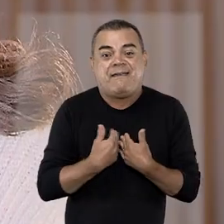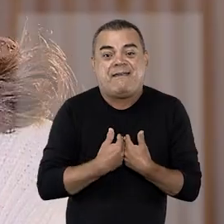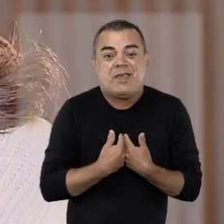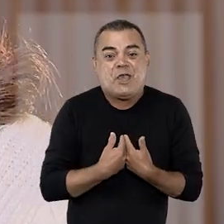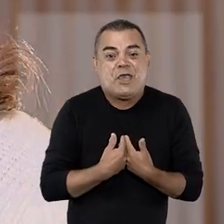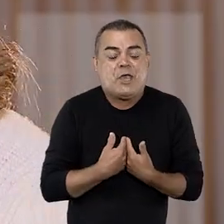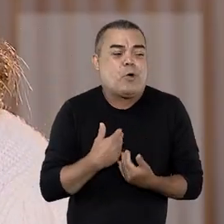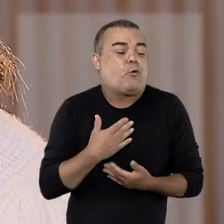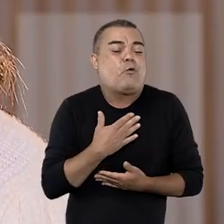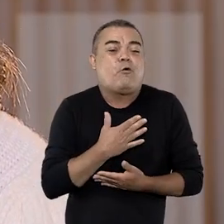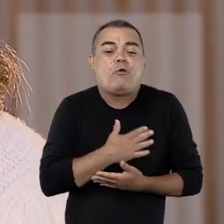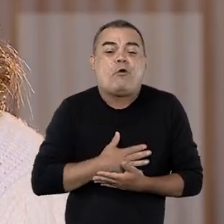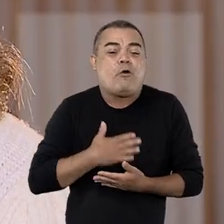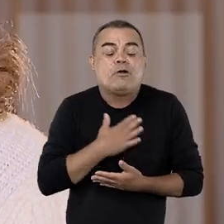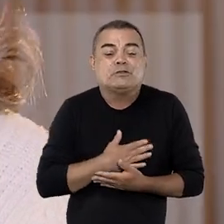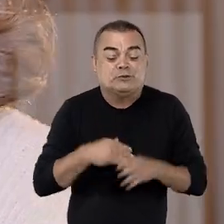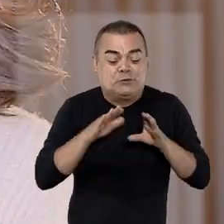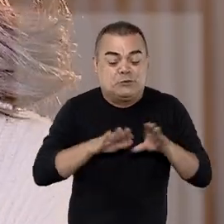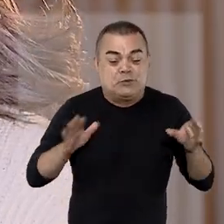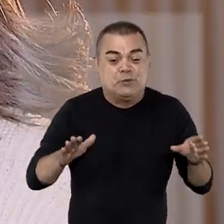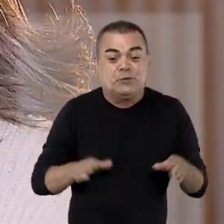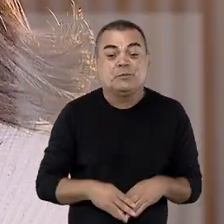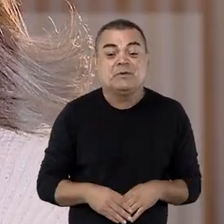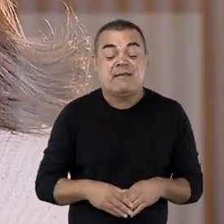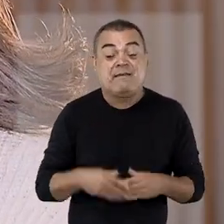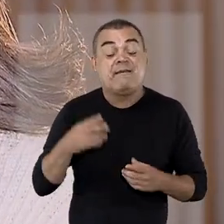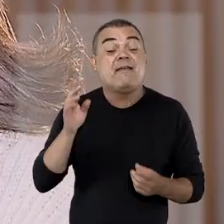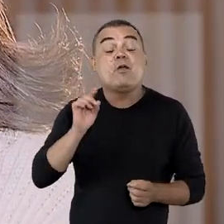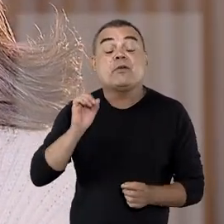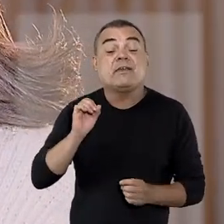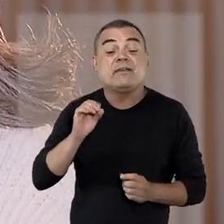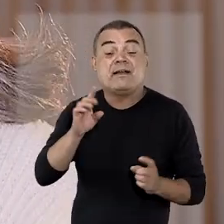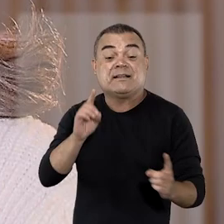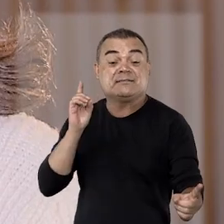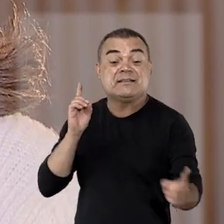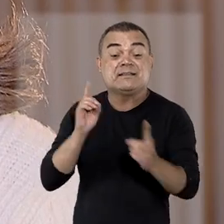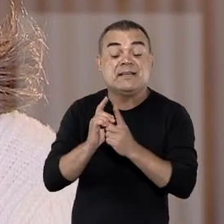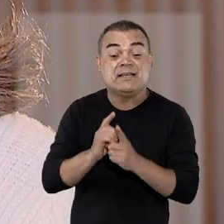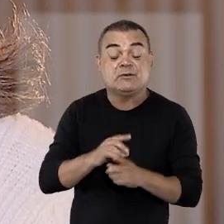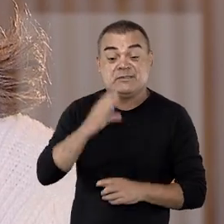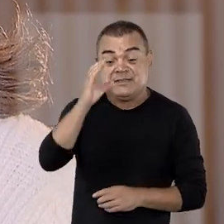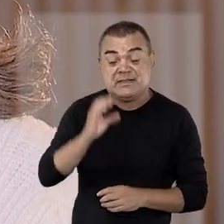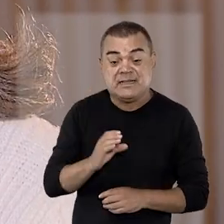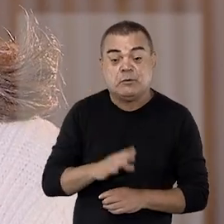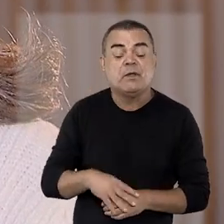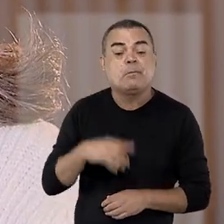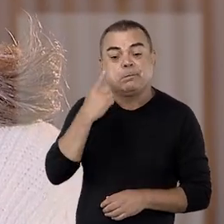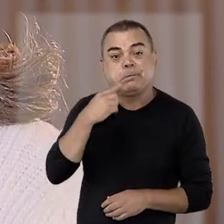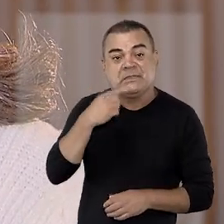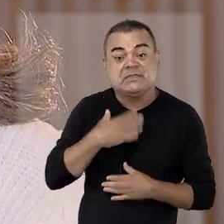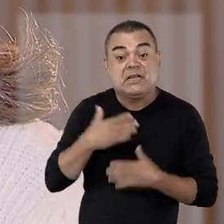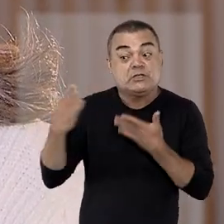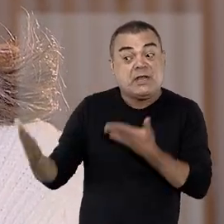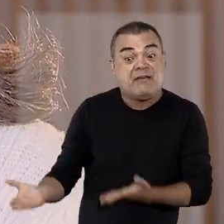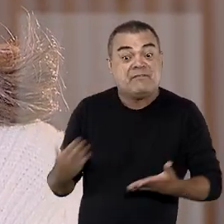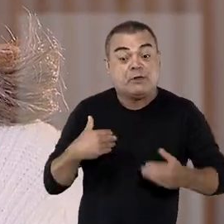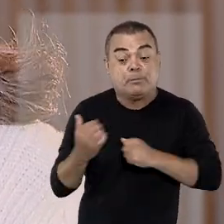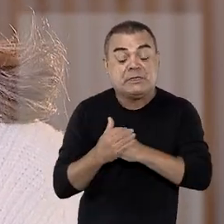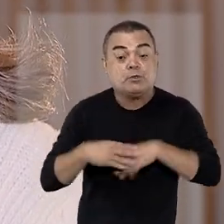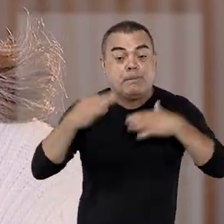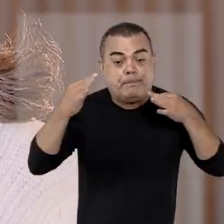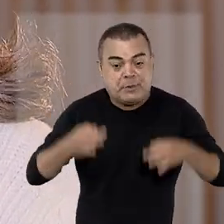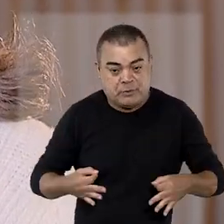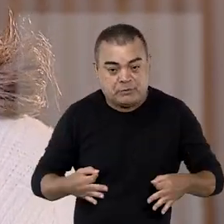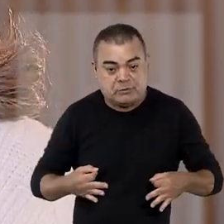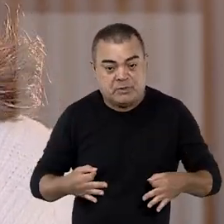É a parte que eu mais gosto, é a parte que me encanta no balcão virtual, é atender o cidadão. O advogado, ele